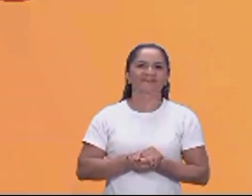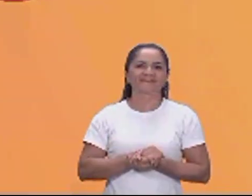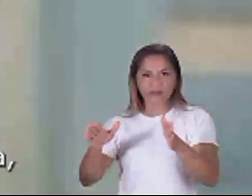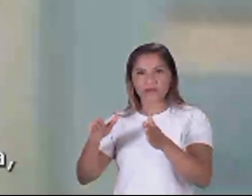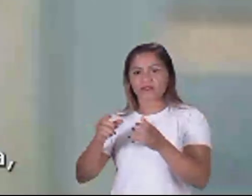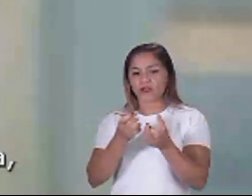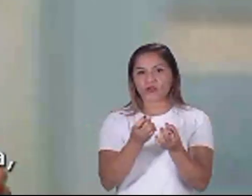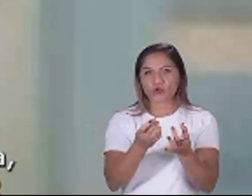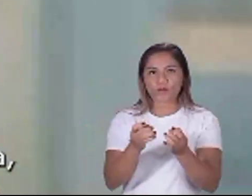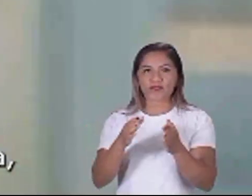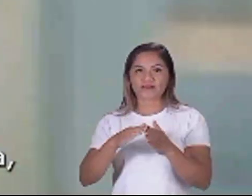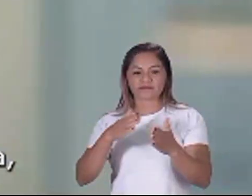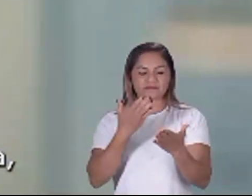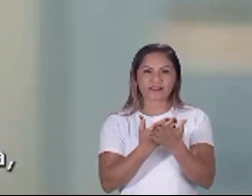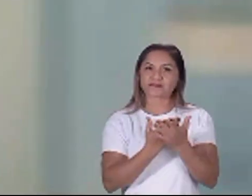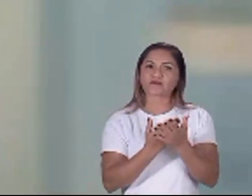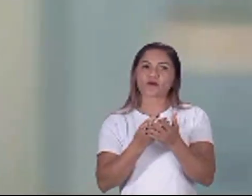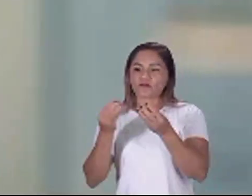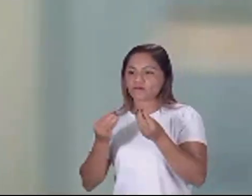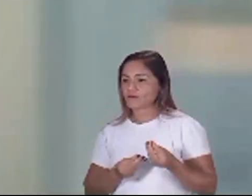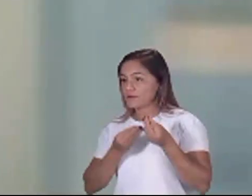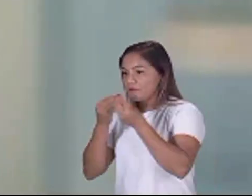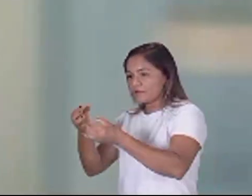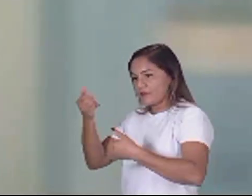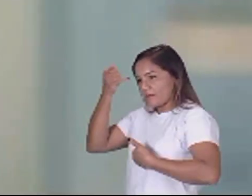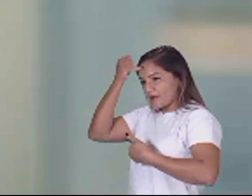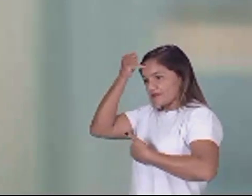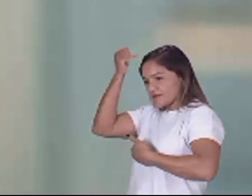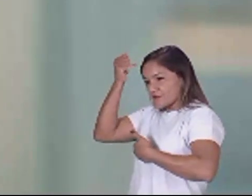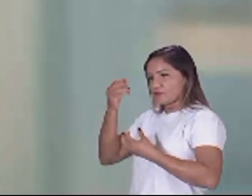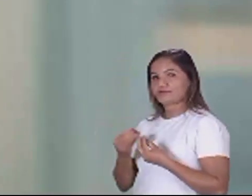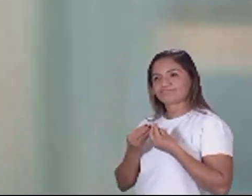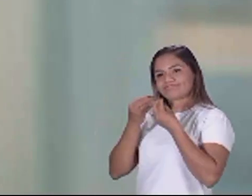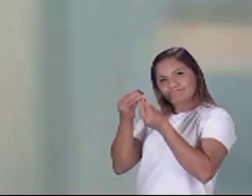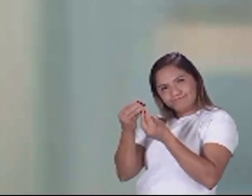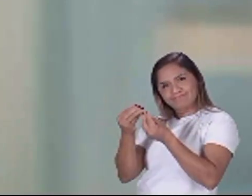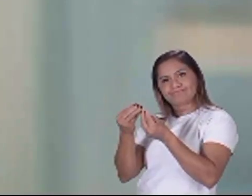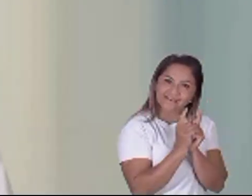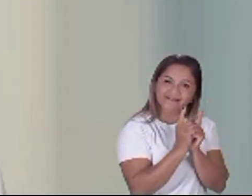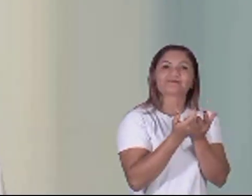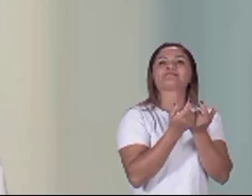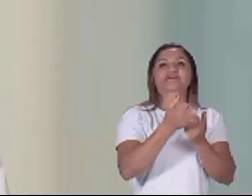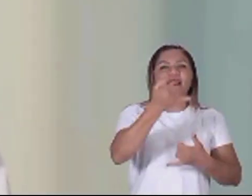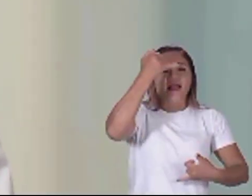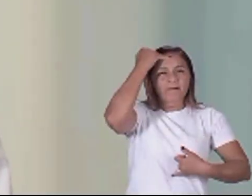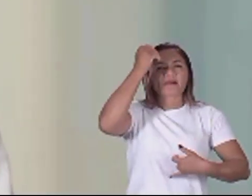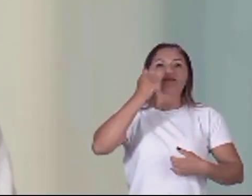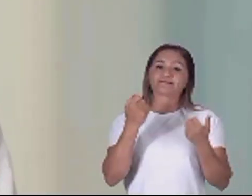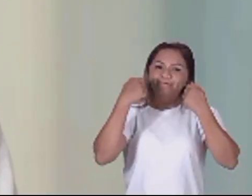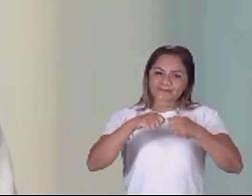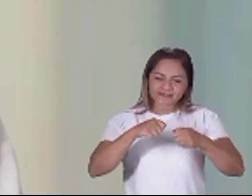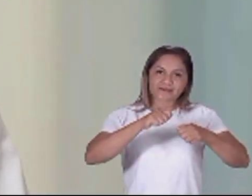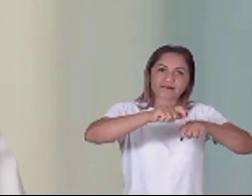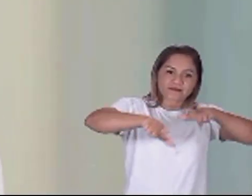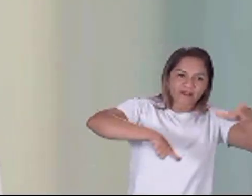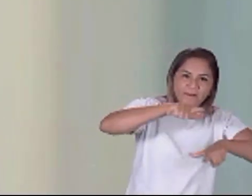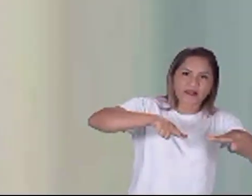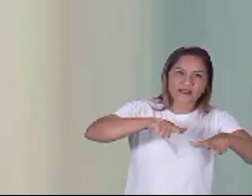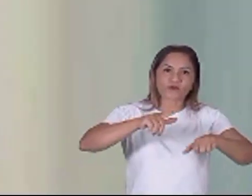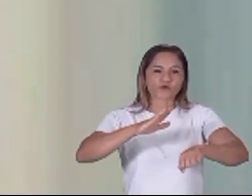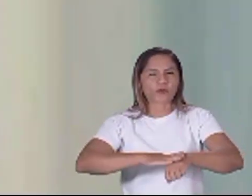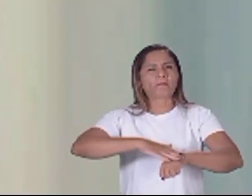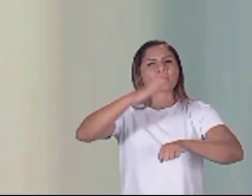quando passei o governo para Isolda sabia que estava deixando o Ceará em boas mãos ela é séria trabalhadora e muito